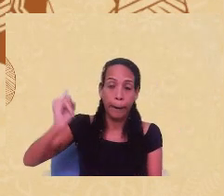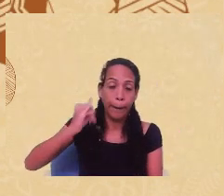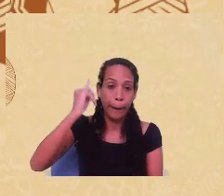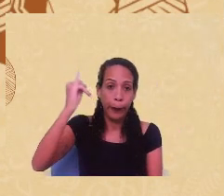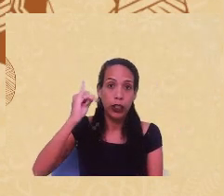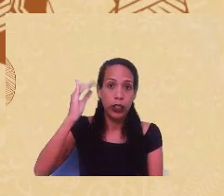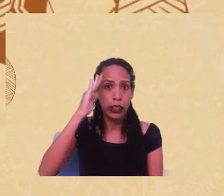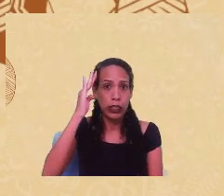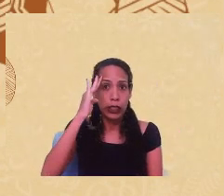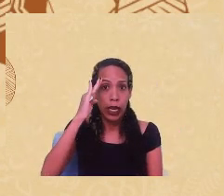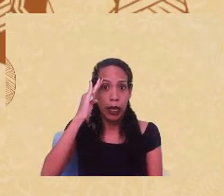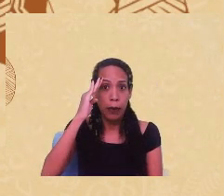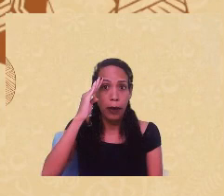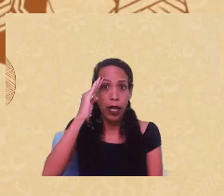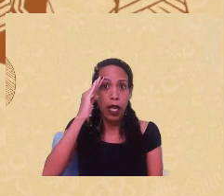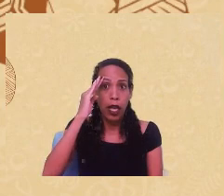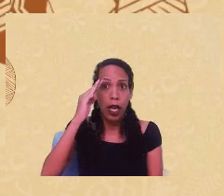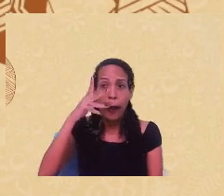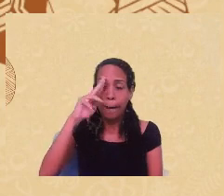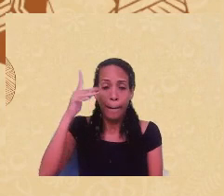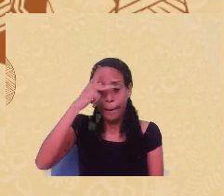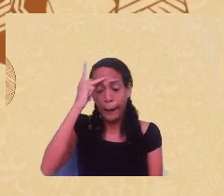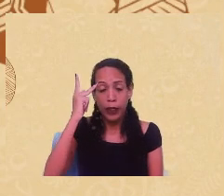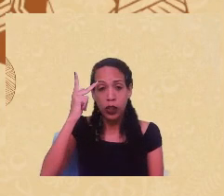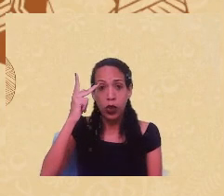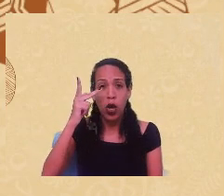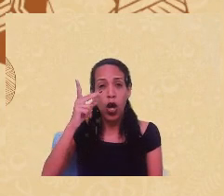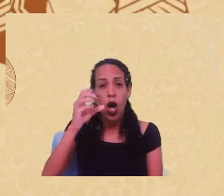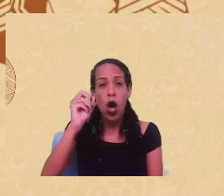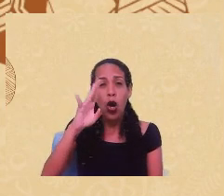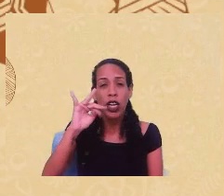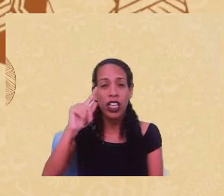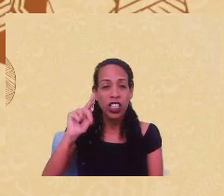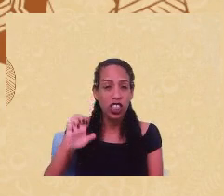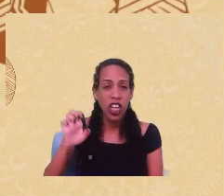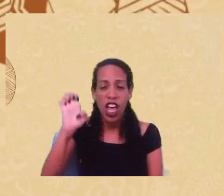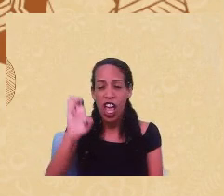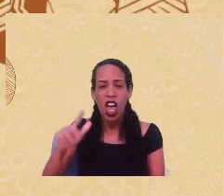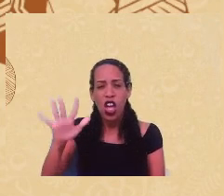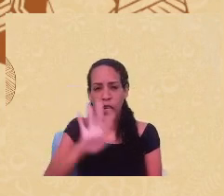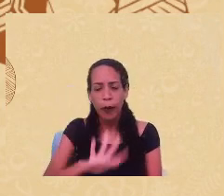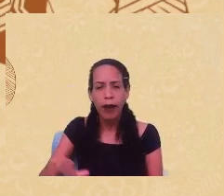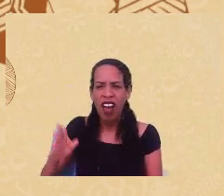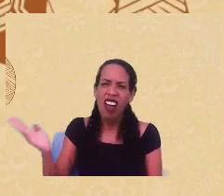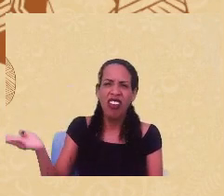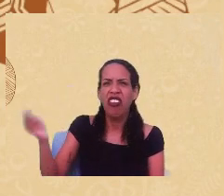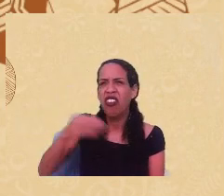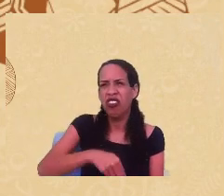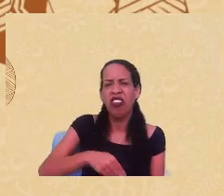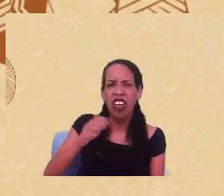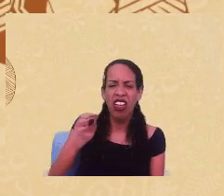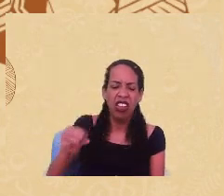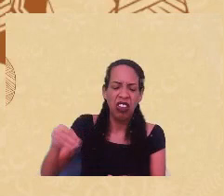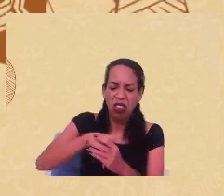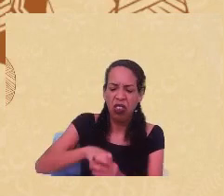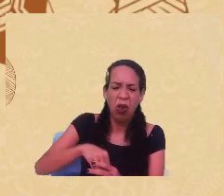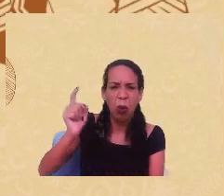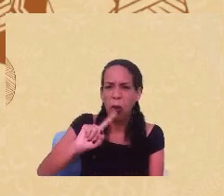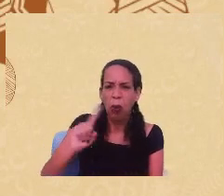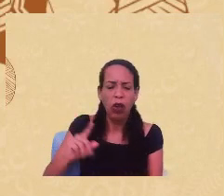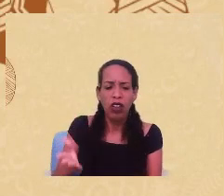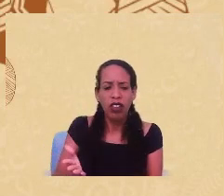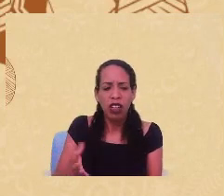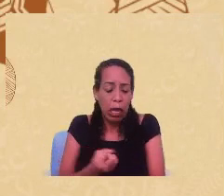origem europeia. Porque, senão, a gente vai acabar dizendo, nada que vem da Europa não serve. Essa ideia até me arrepia as espinhas.